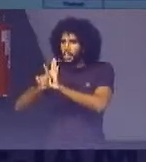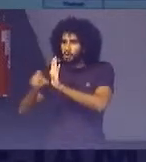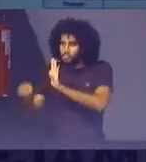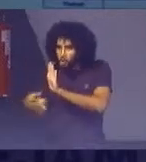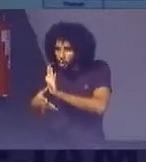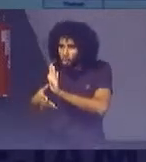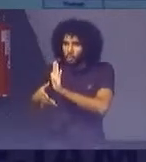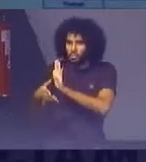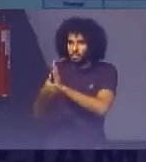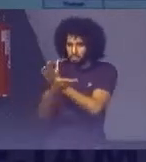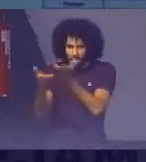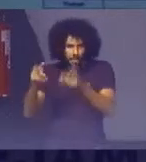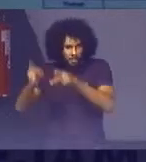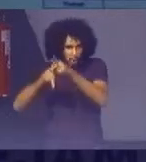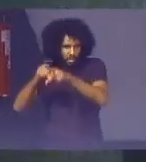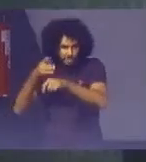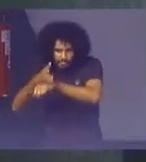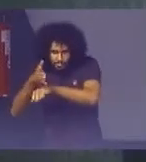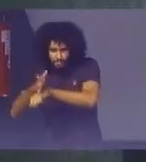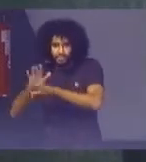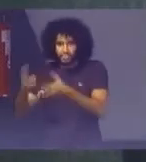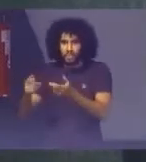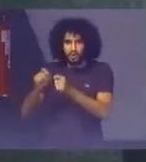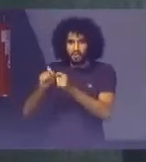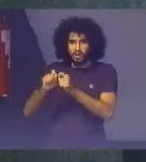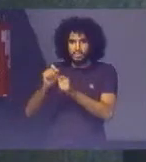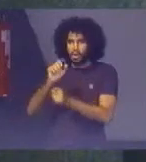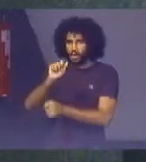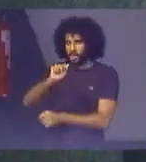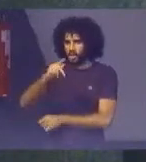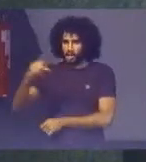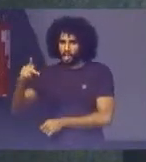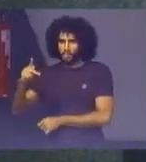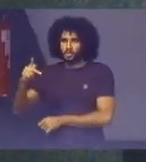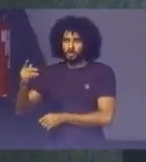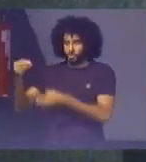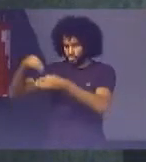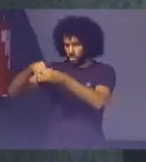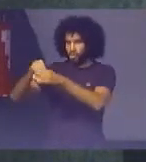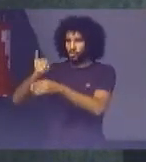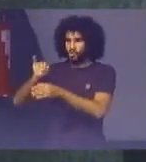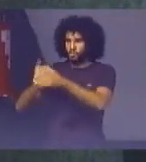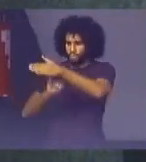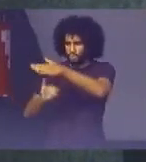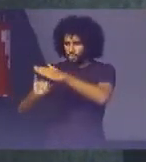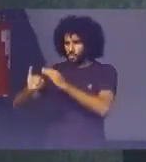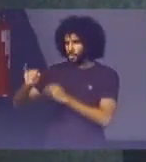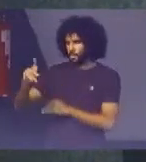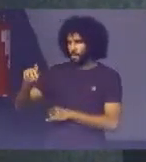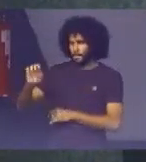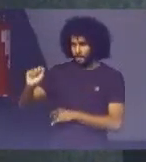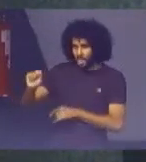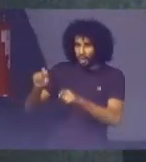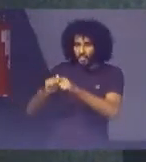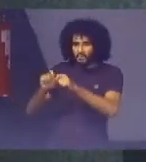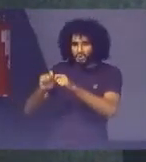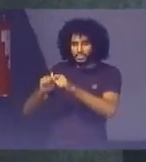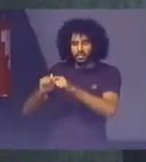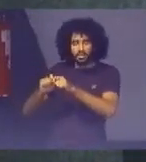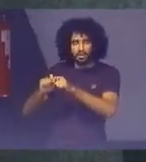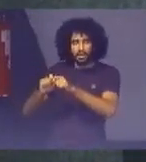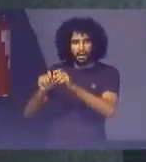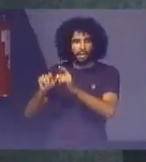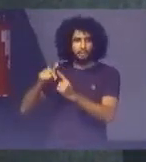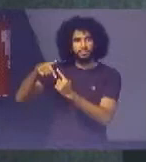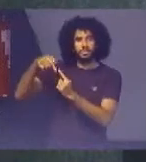a população Participar Então nós Instalamos Esse aplicativo No âmbito Do IPEA E colocamos Lá as metas Nacionais Então esse daqui É um